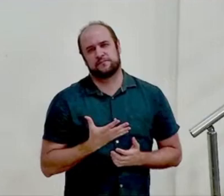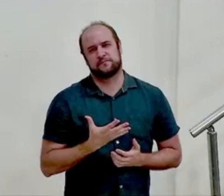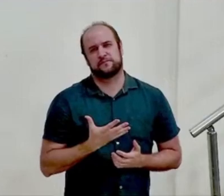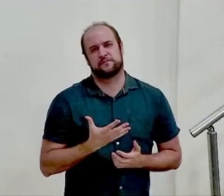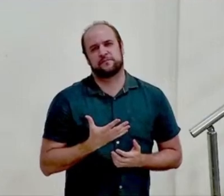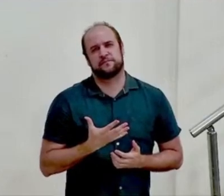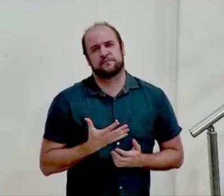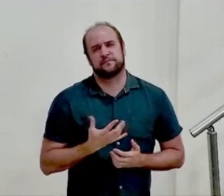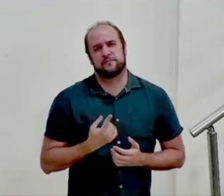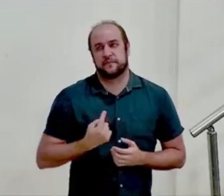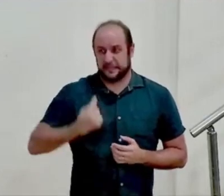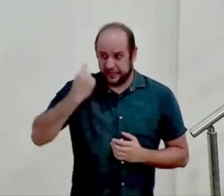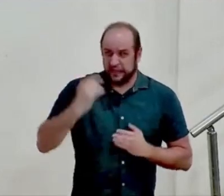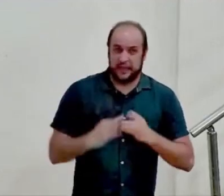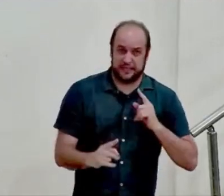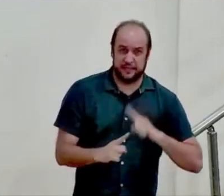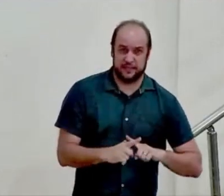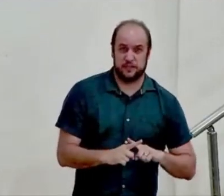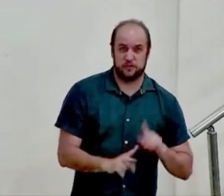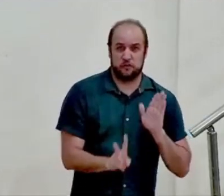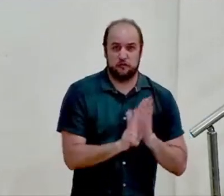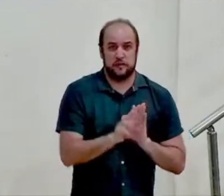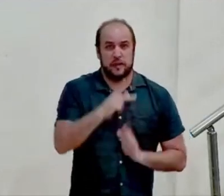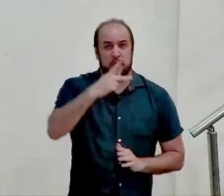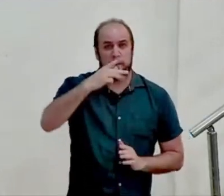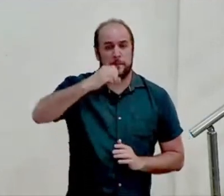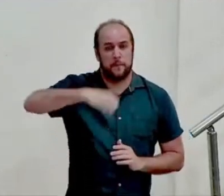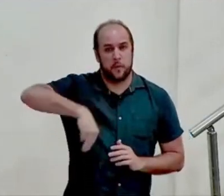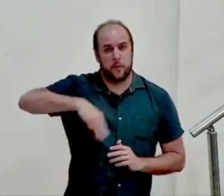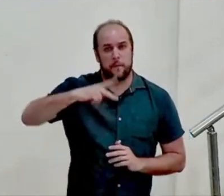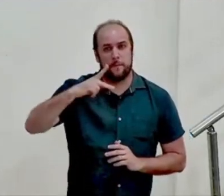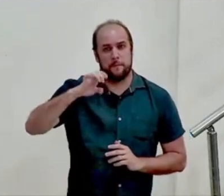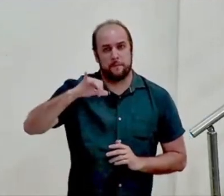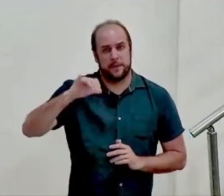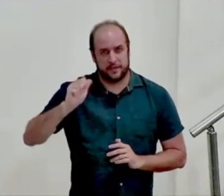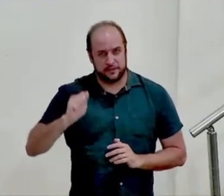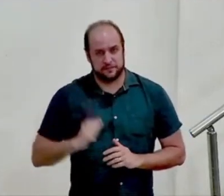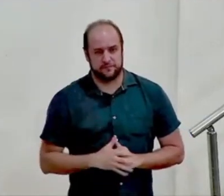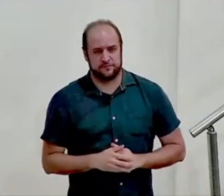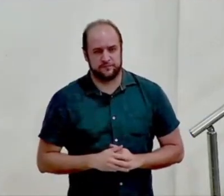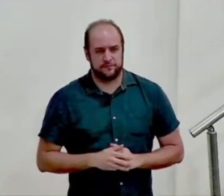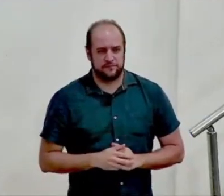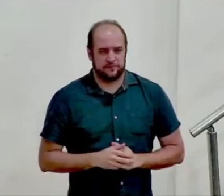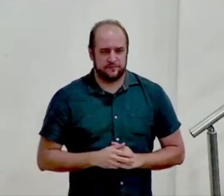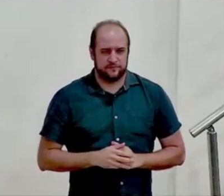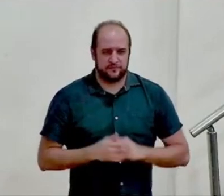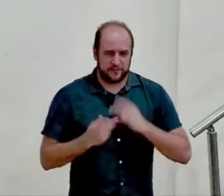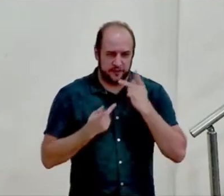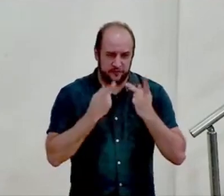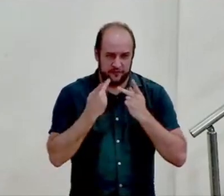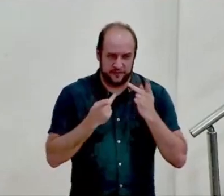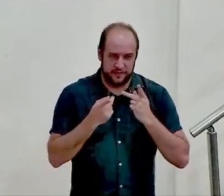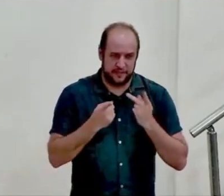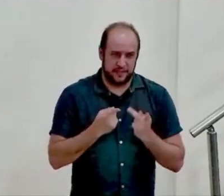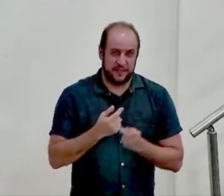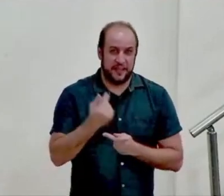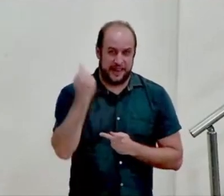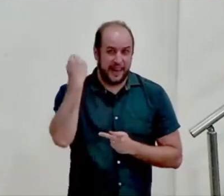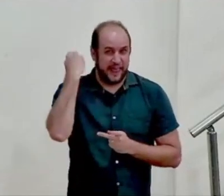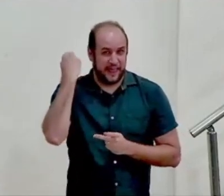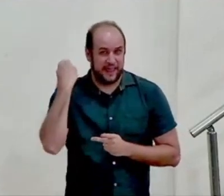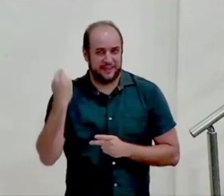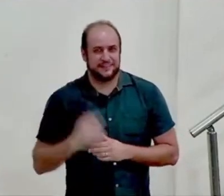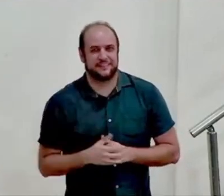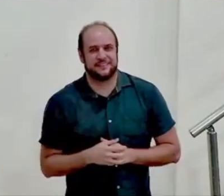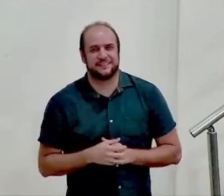lá na igreja de Vila Pompeia agora eu falo deles no começo eu falava de vocês falava porque lá na igreja da